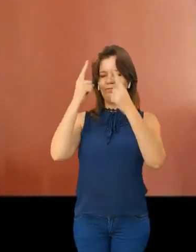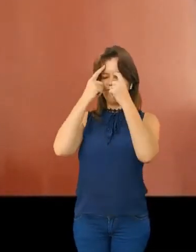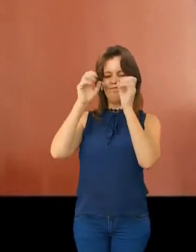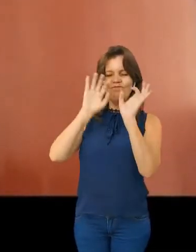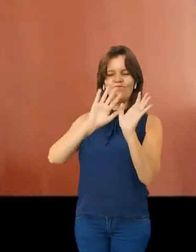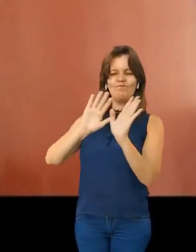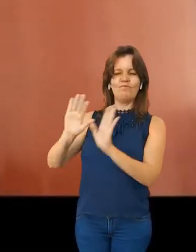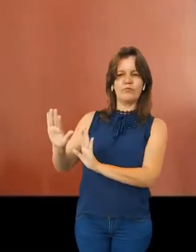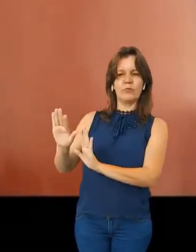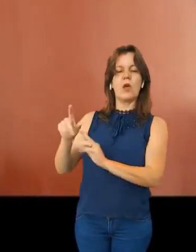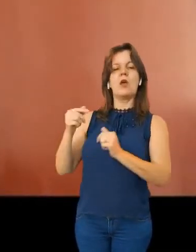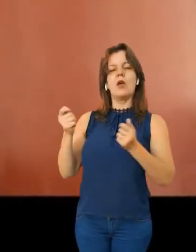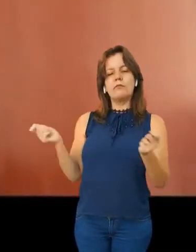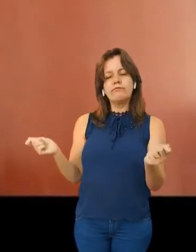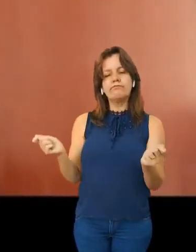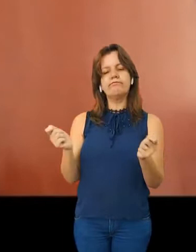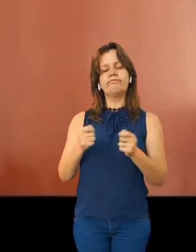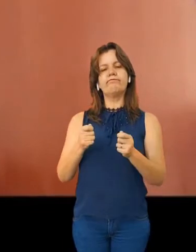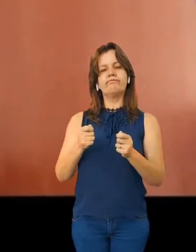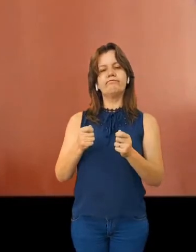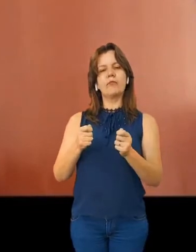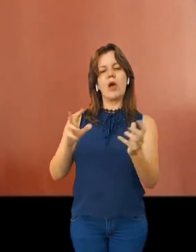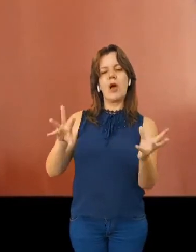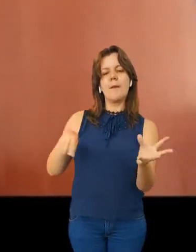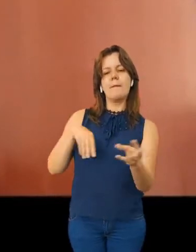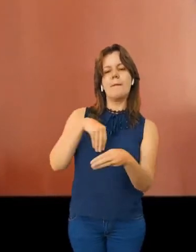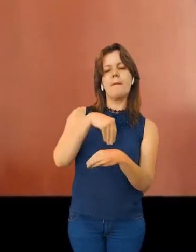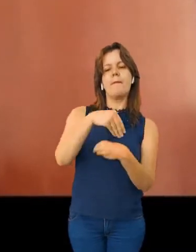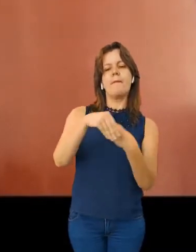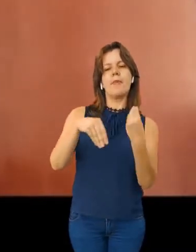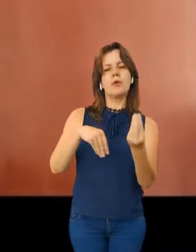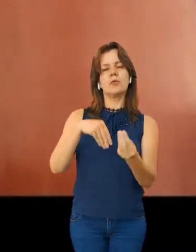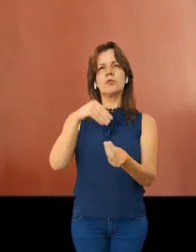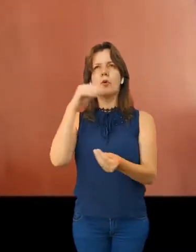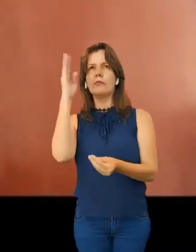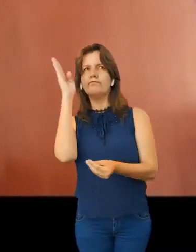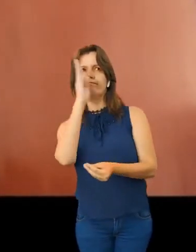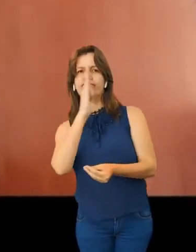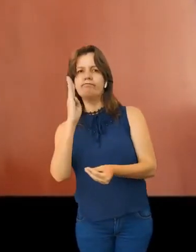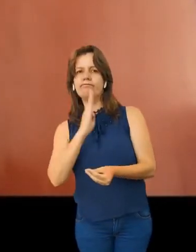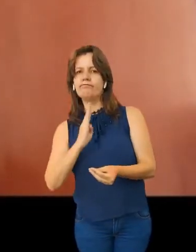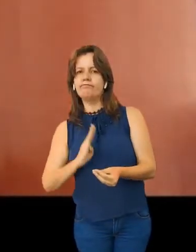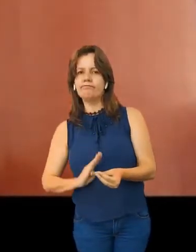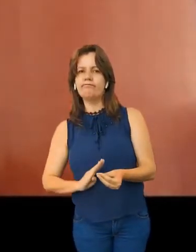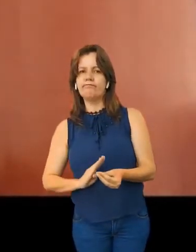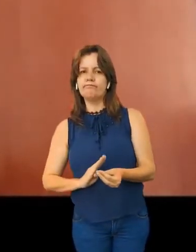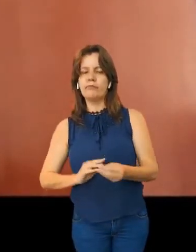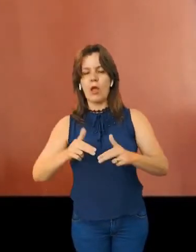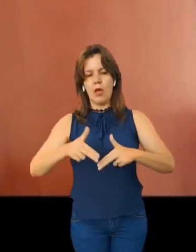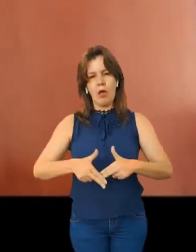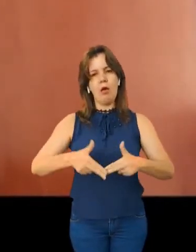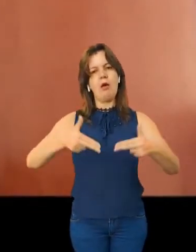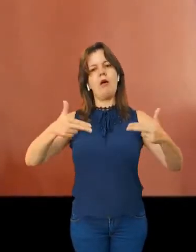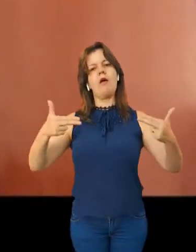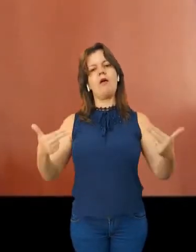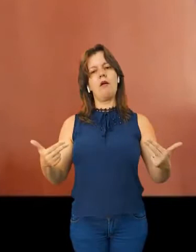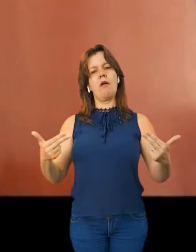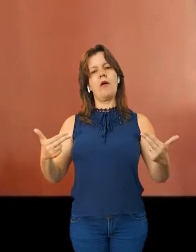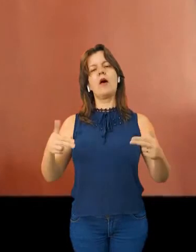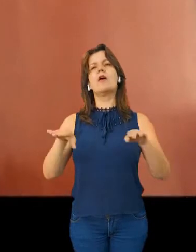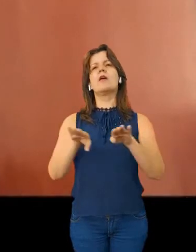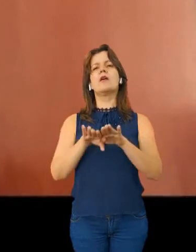e foi capaz de congregar os brasileiros das mais variadas etnias